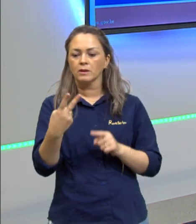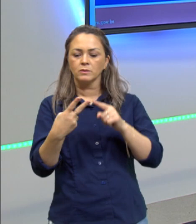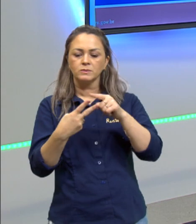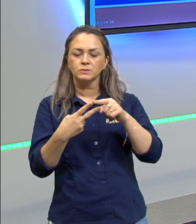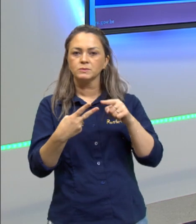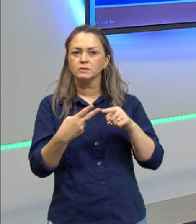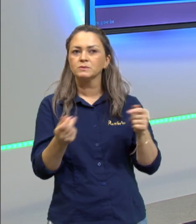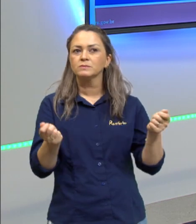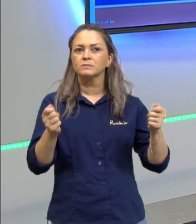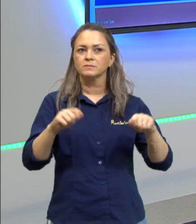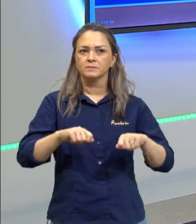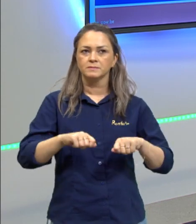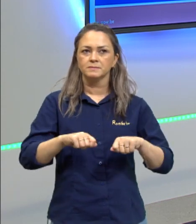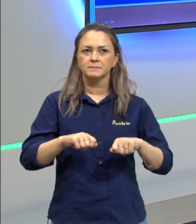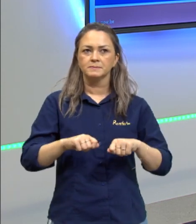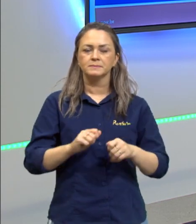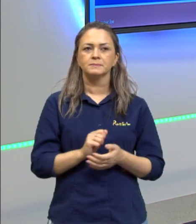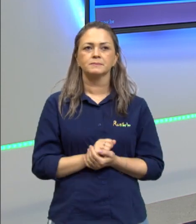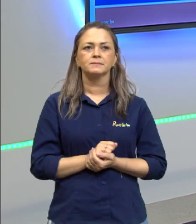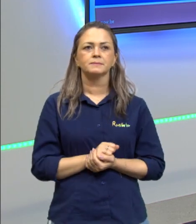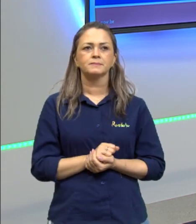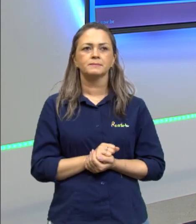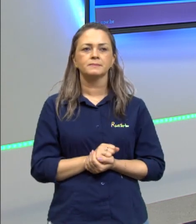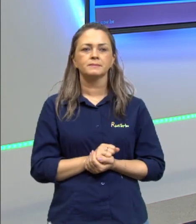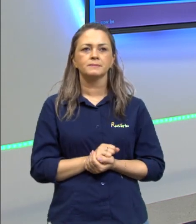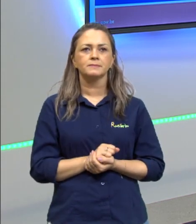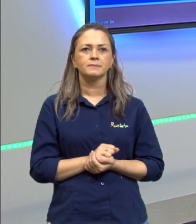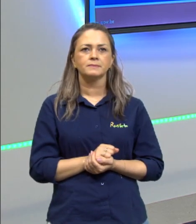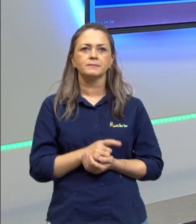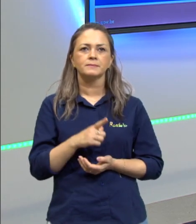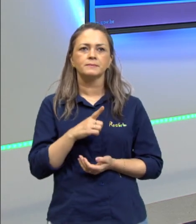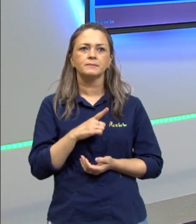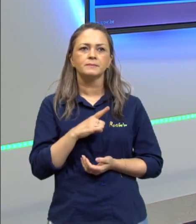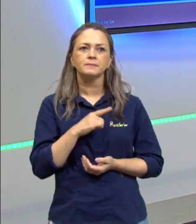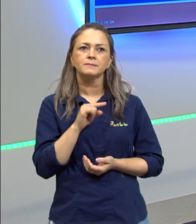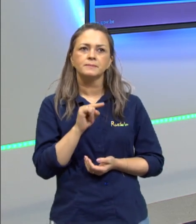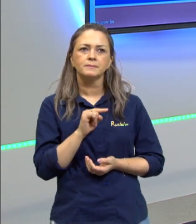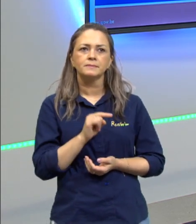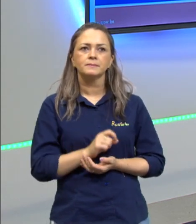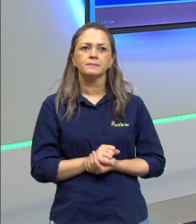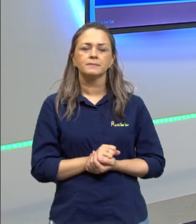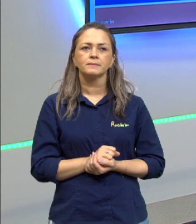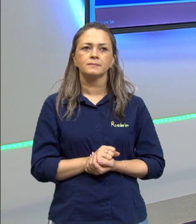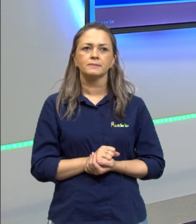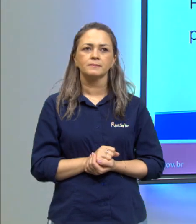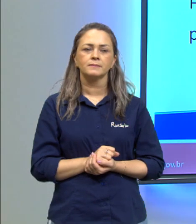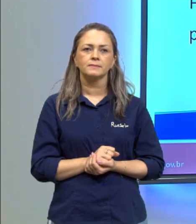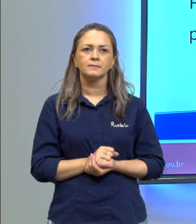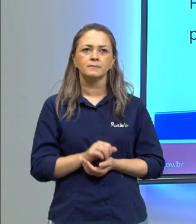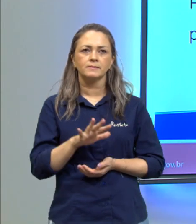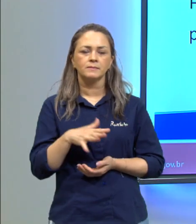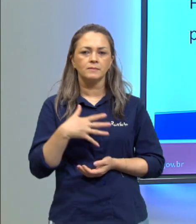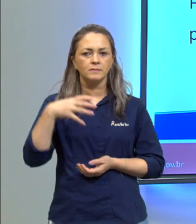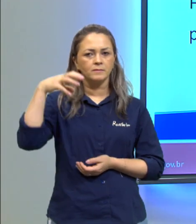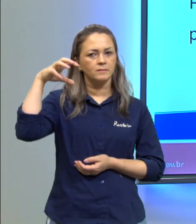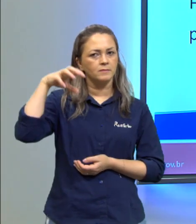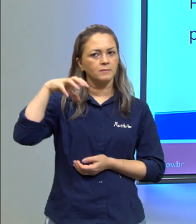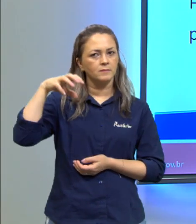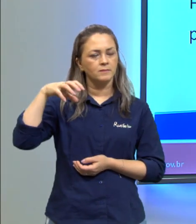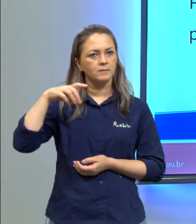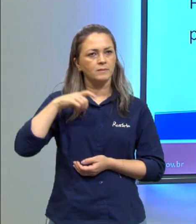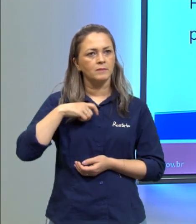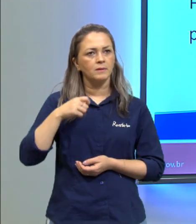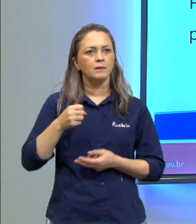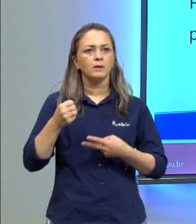possibilidades. Então, as duas possibilidades dadas, nós vamos voltar aqui, é que quando chove tem a